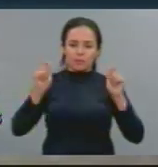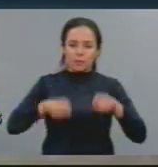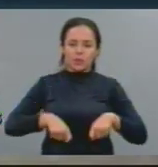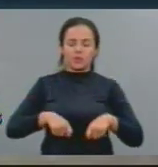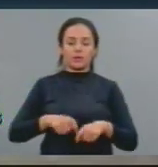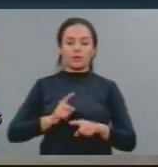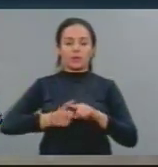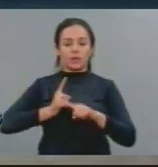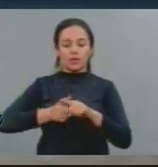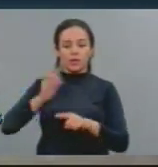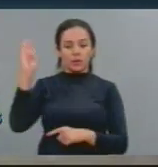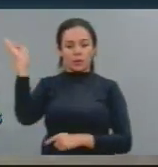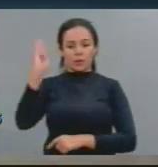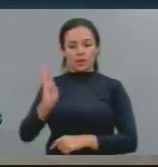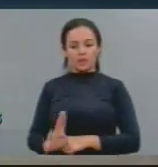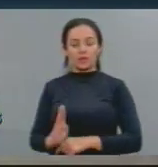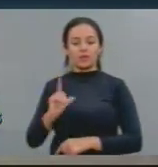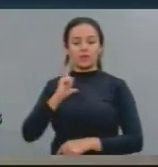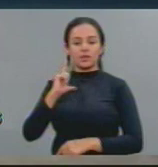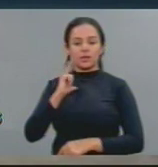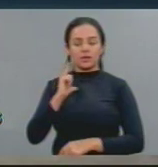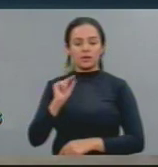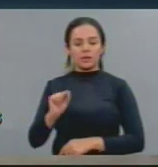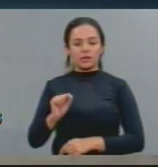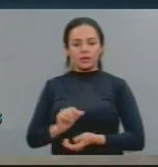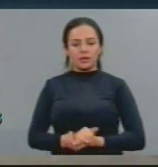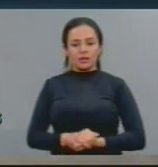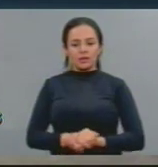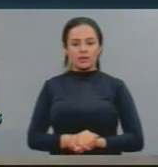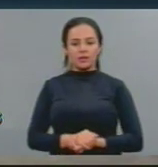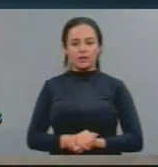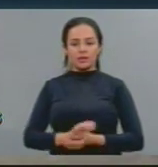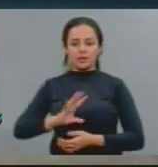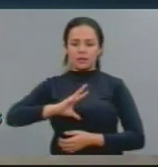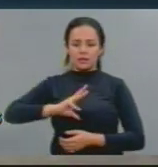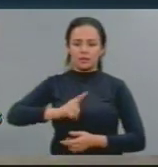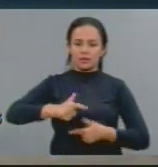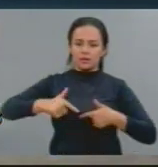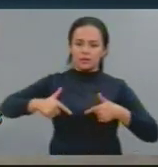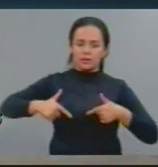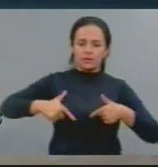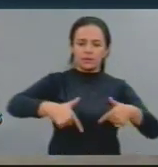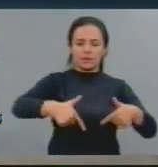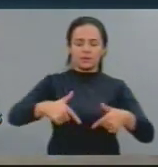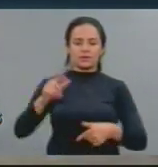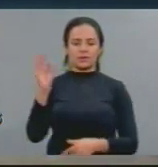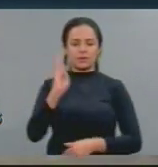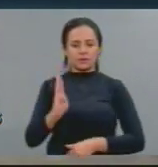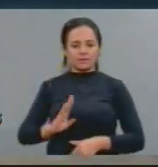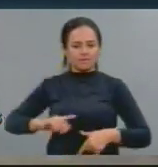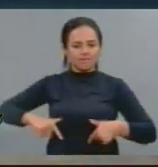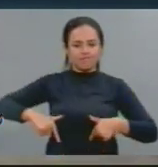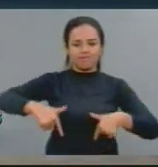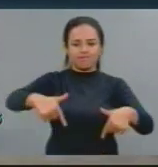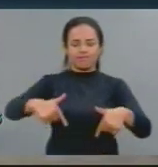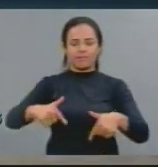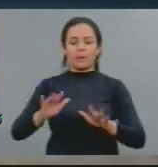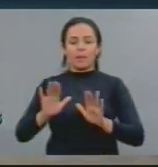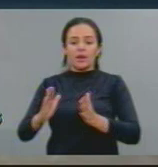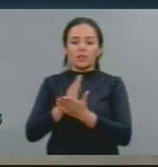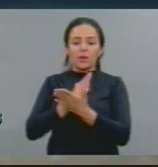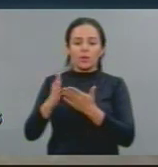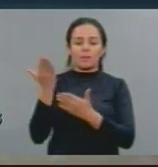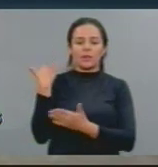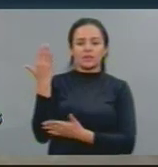se não tivéssemos a presença daqueles que ousaram investir, e muitos de forma errada,